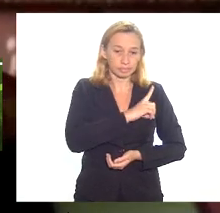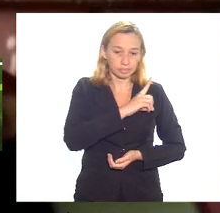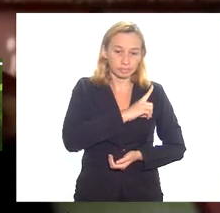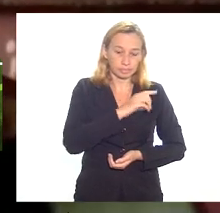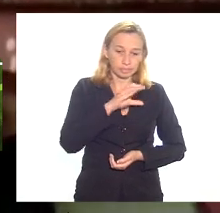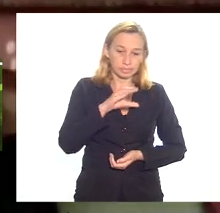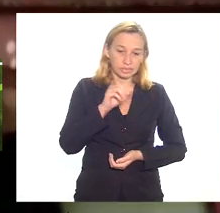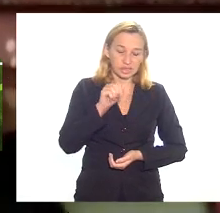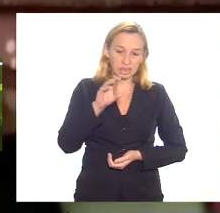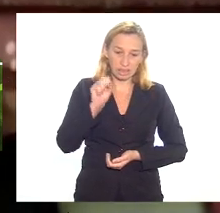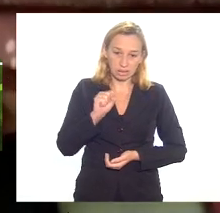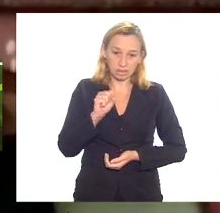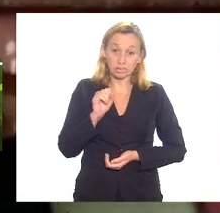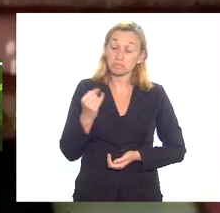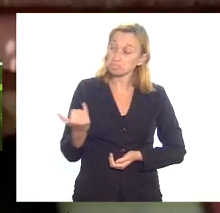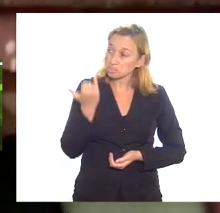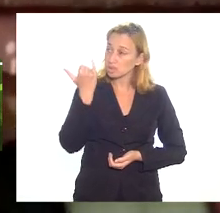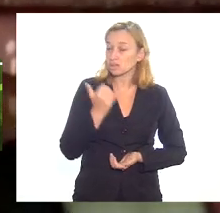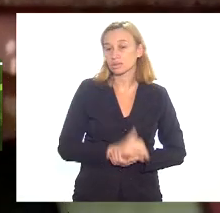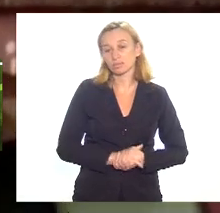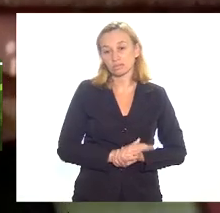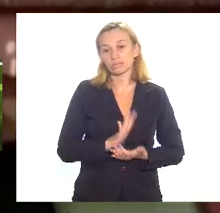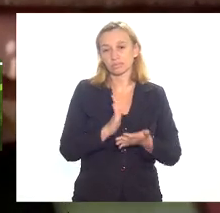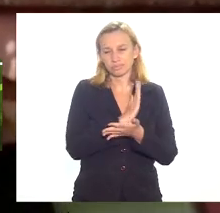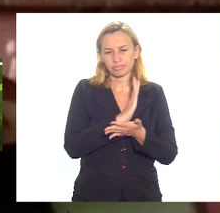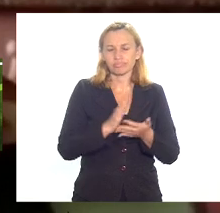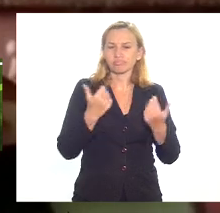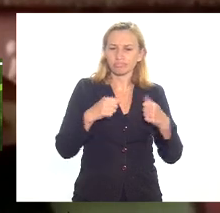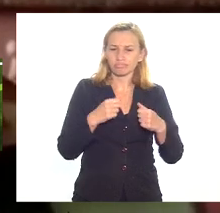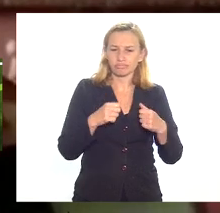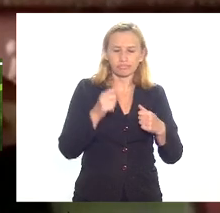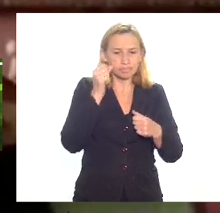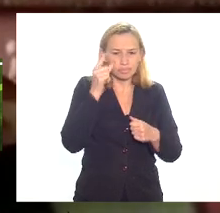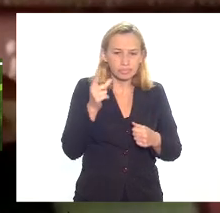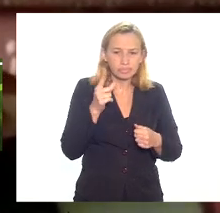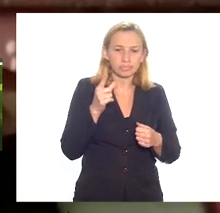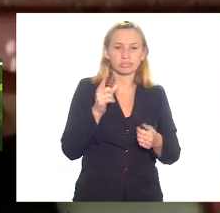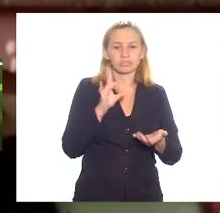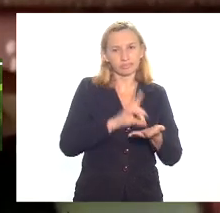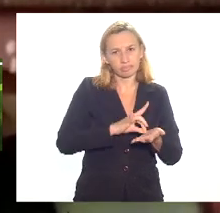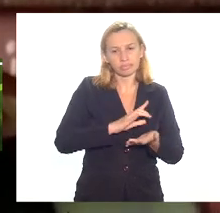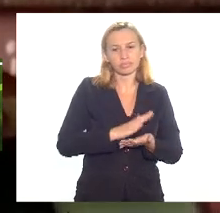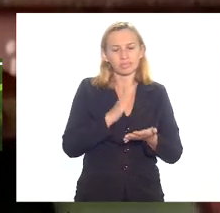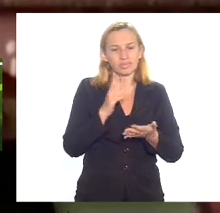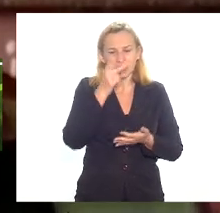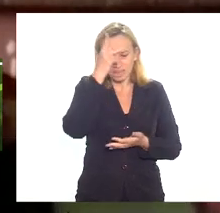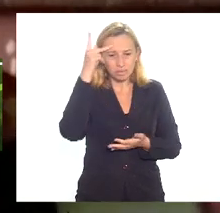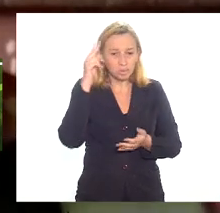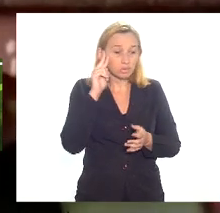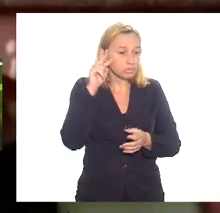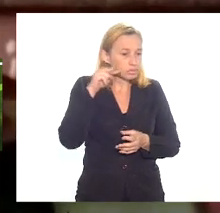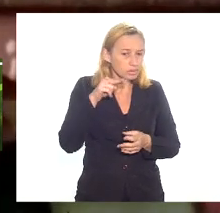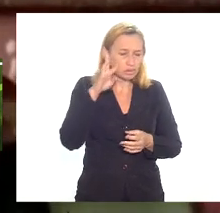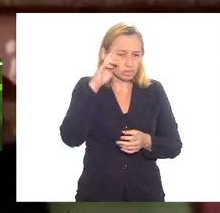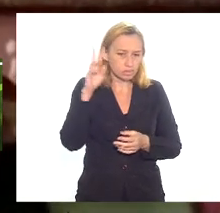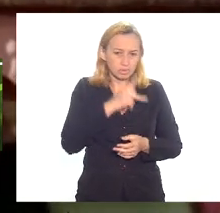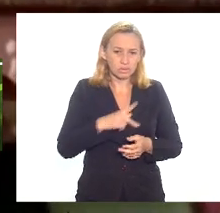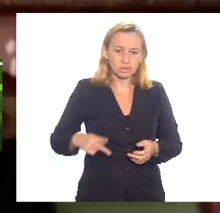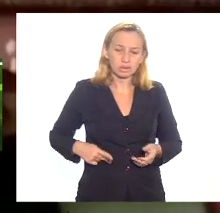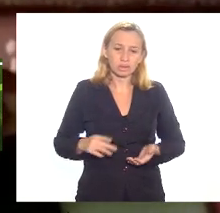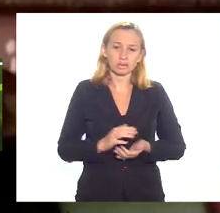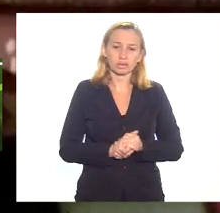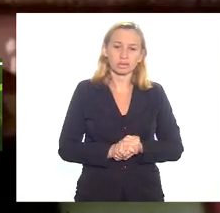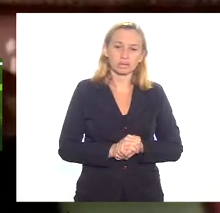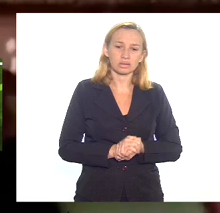Augusto foi muito importante às vezes a gente precisa dar um choque de realidade porque as pessoas que estão nos assistindo presidente a dinâmica